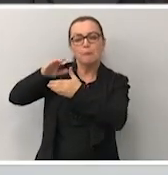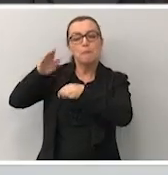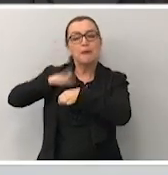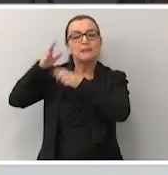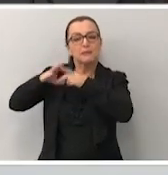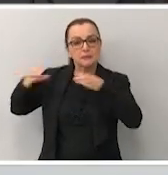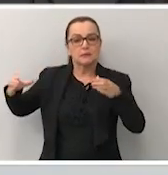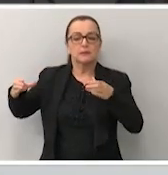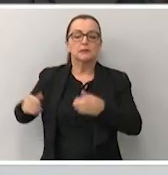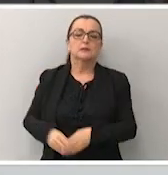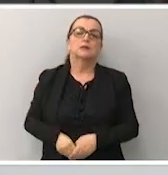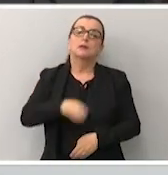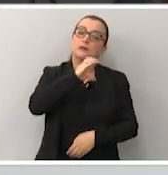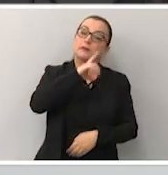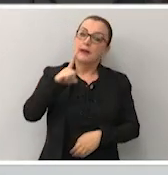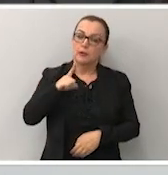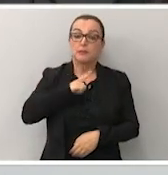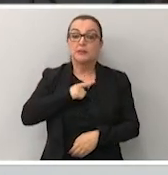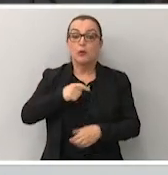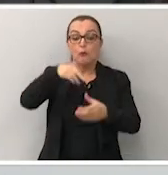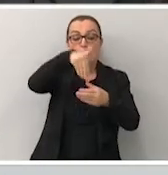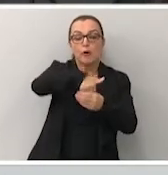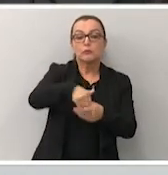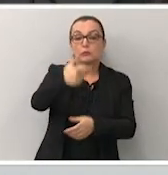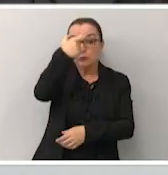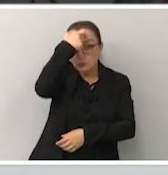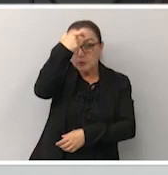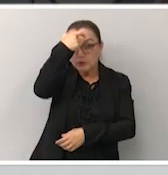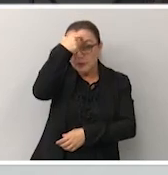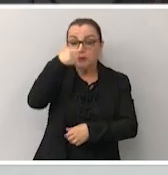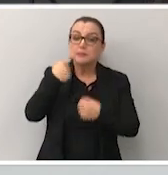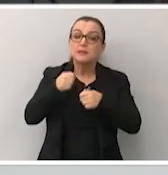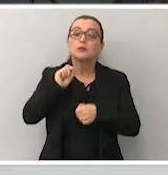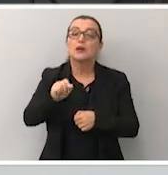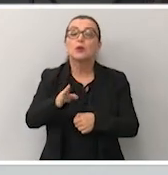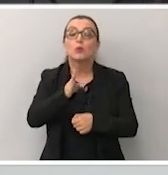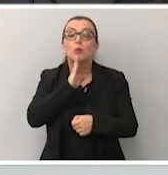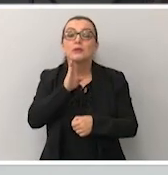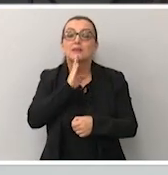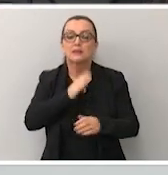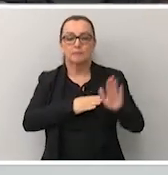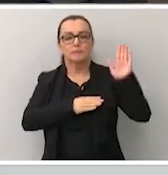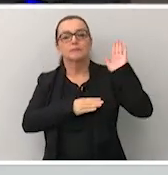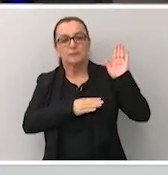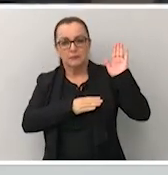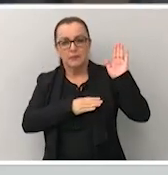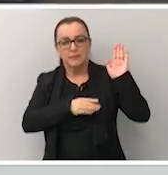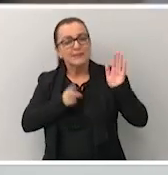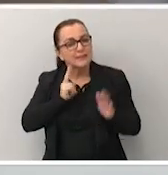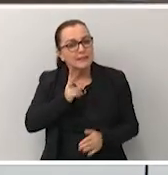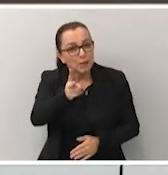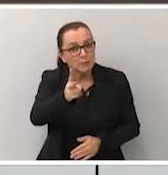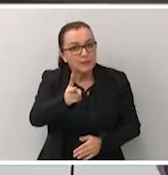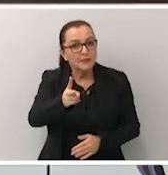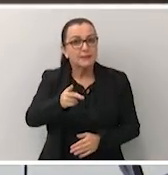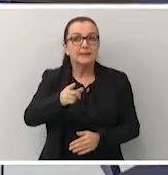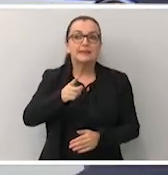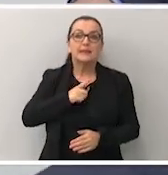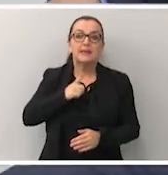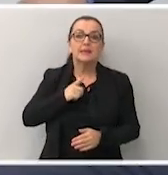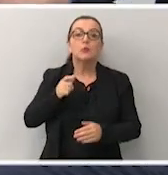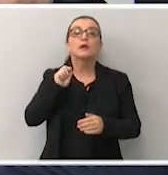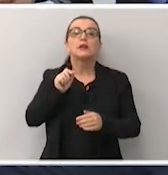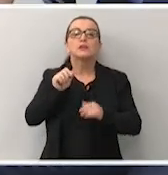também. É claro que para ter um voto consciente é preciso conhecer os candidatos e sempre existe a